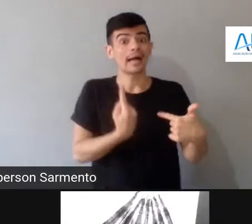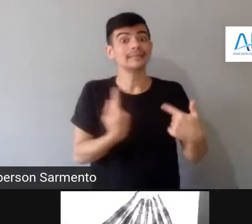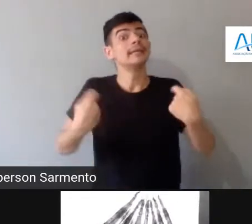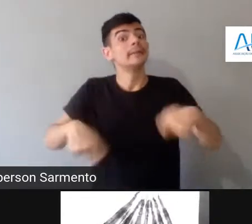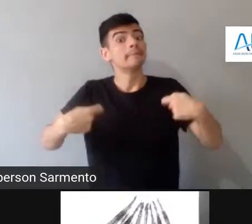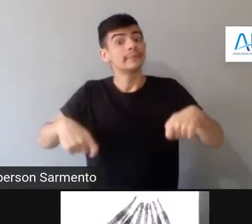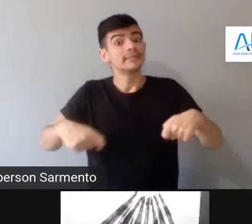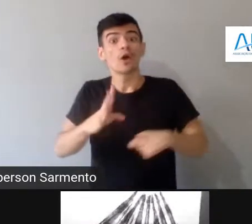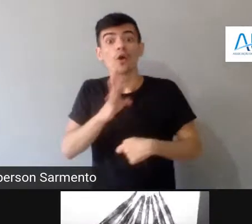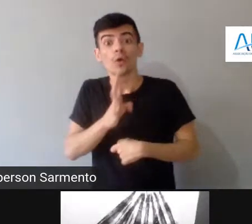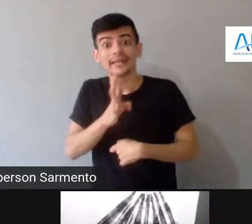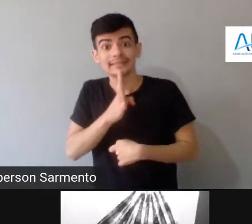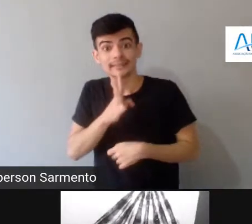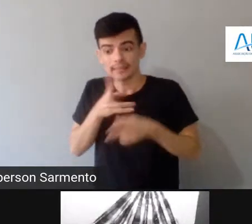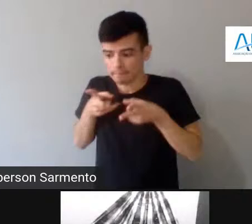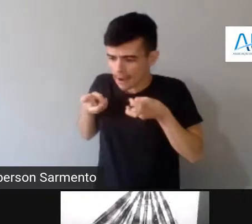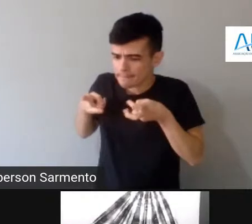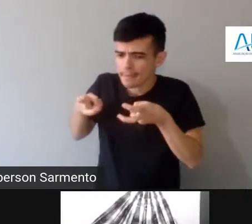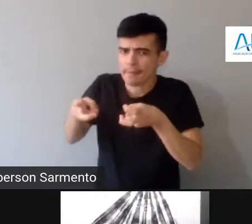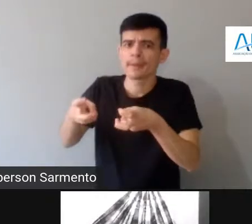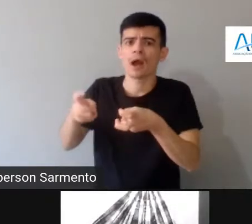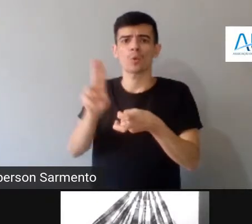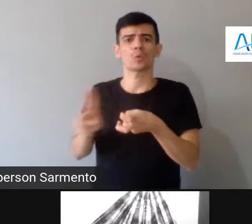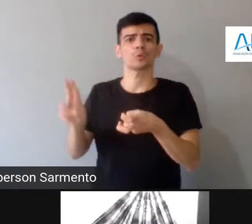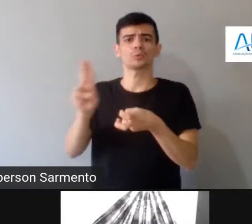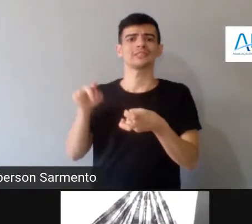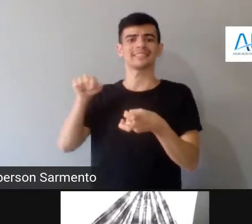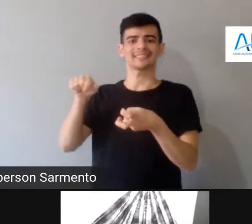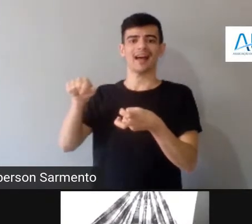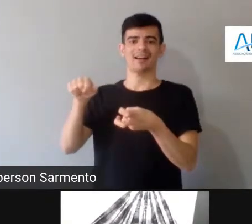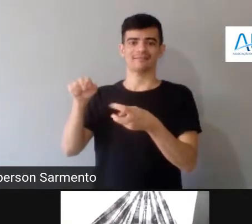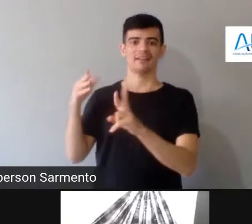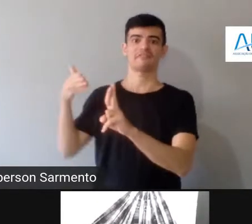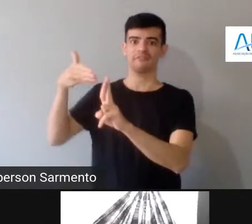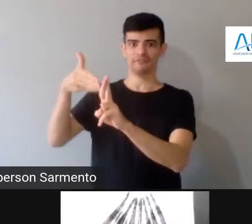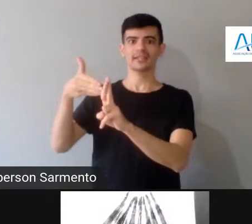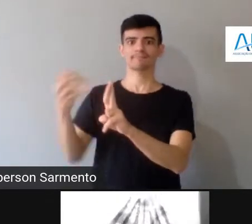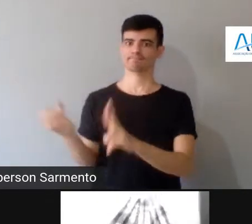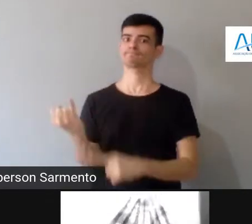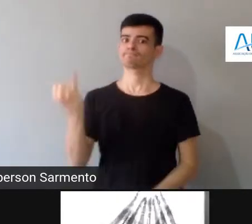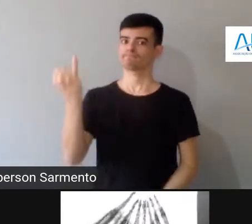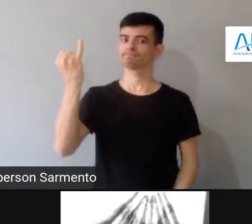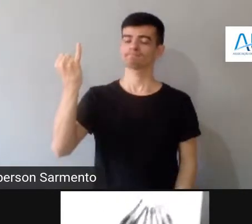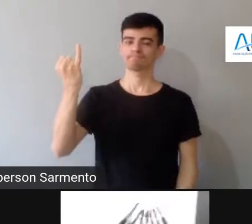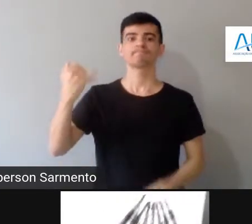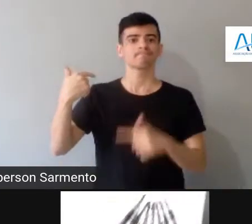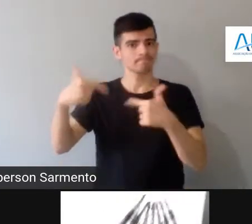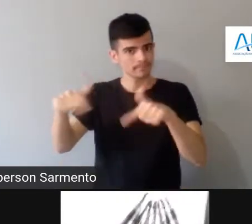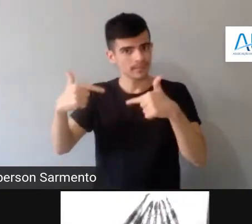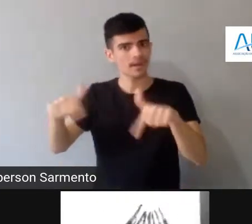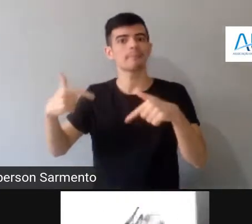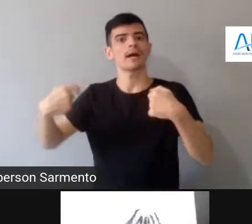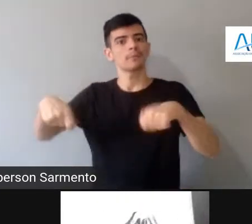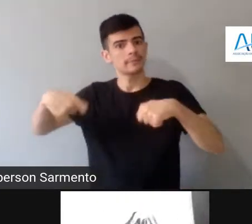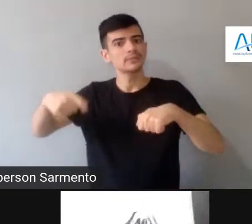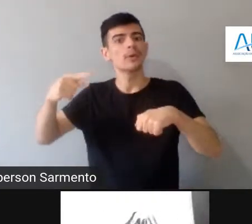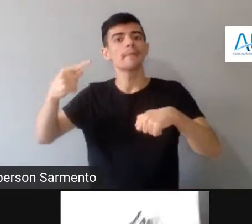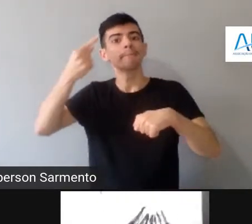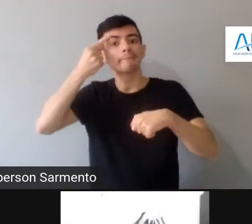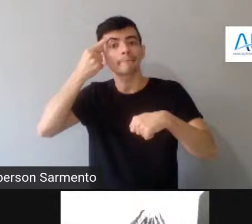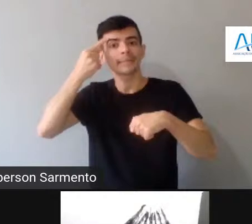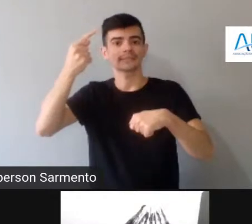usar mais esses referenciais. Então, fundamentalmente, é um trabalho que pensa a ética como